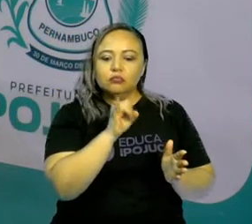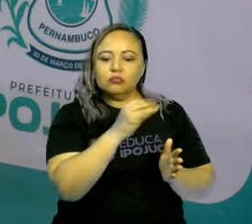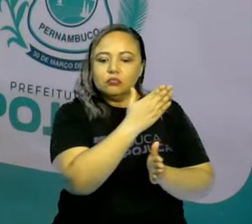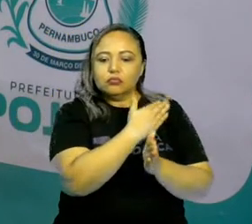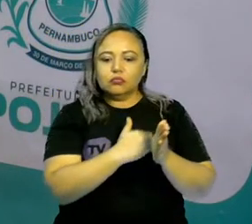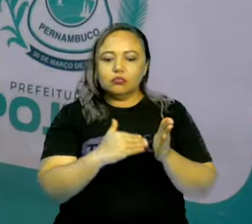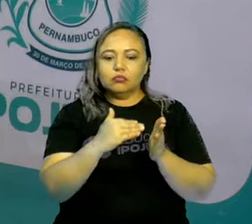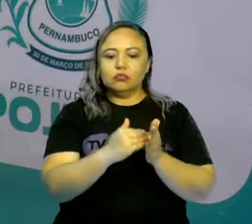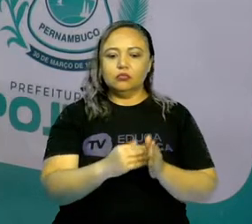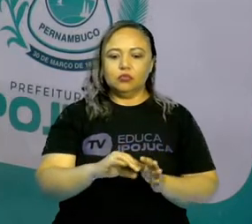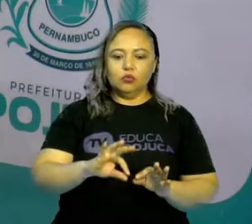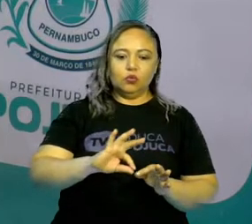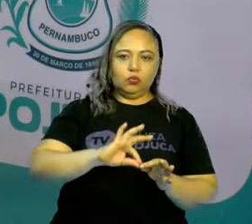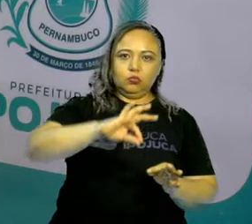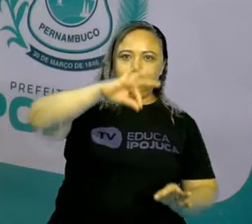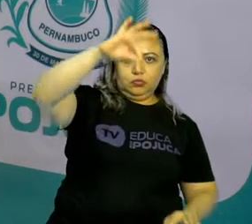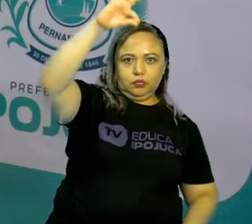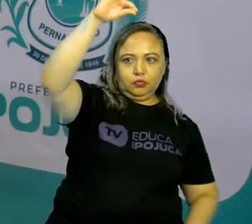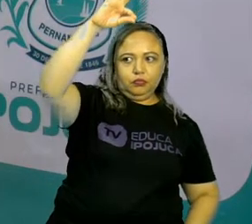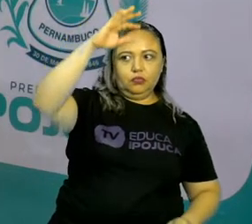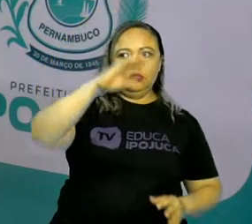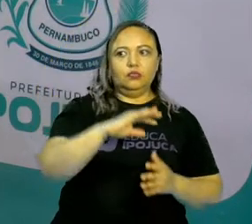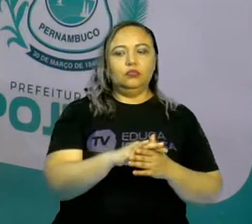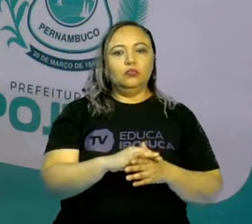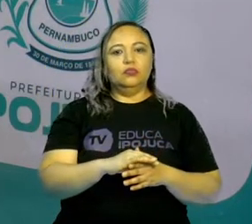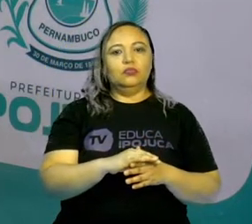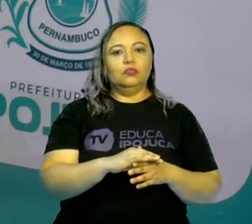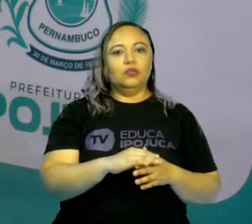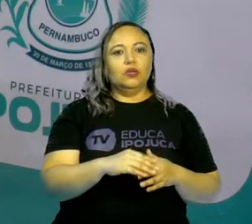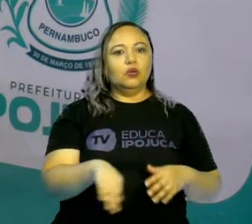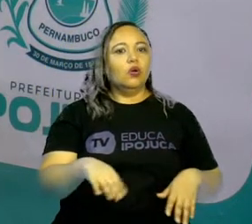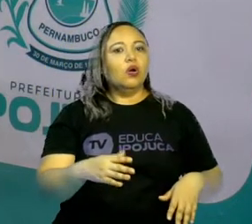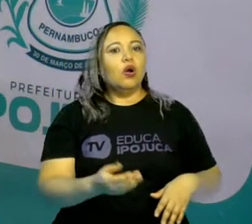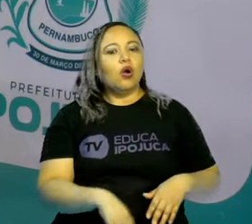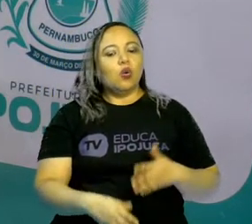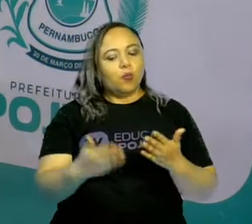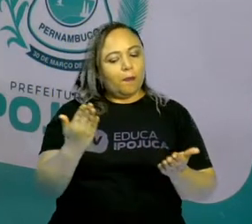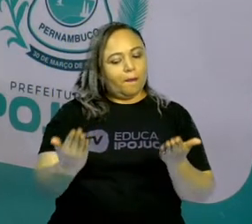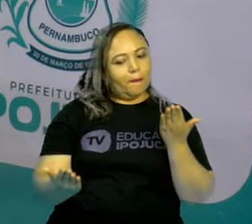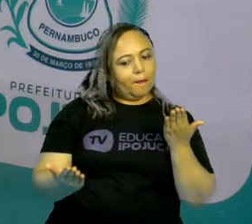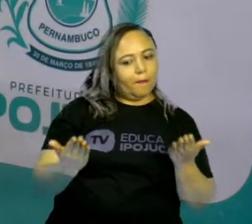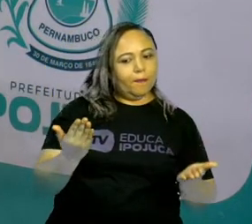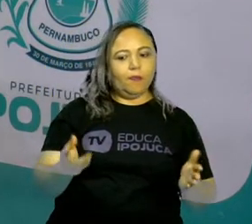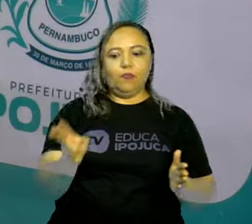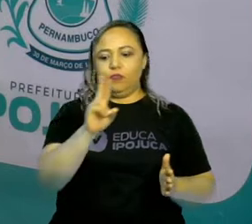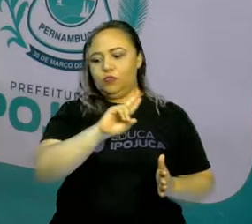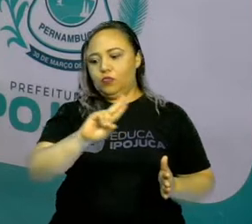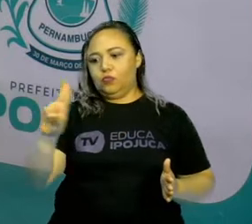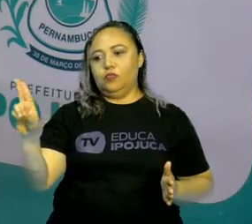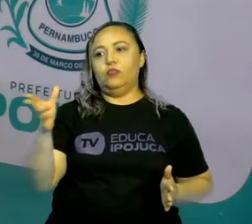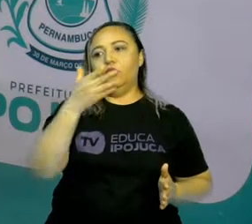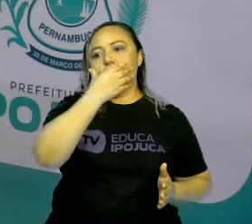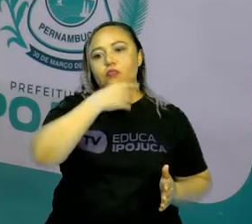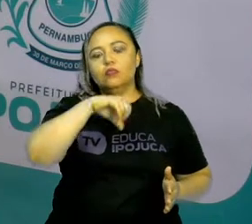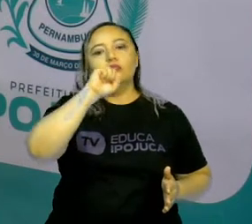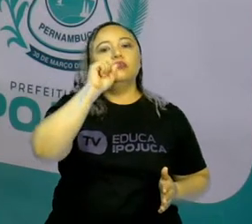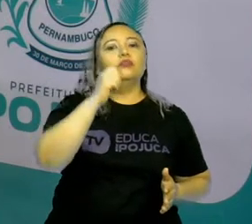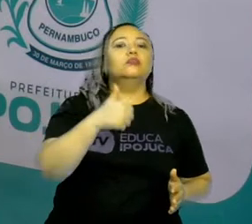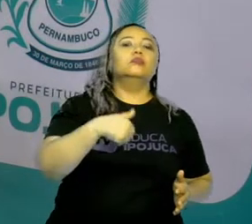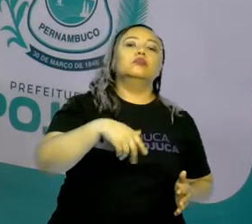a hora que nascemos, o nome da mãe, o nome do pai, o nome do lugar onde nós